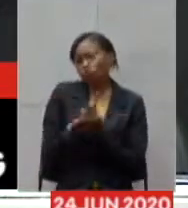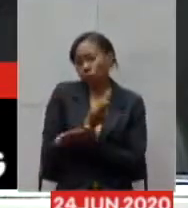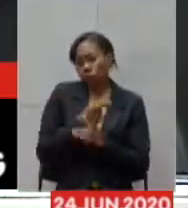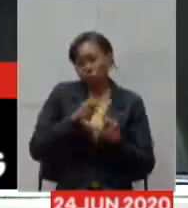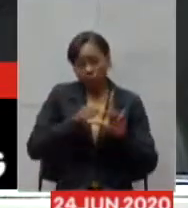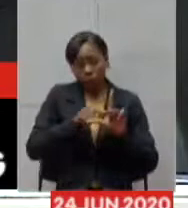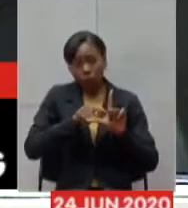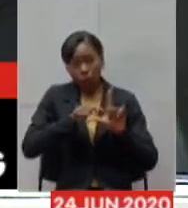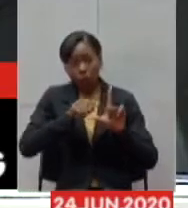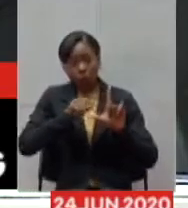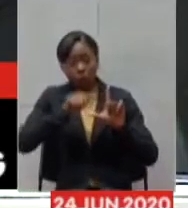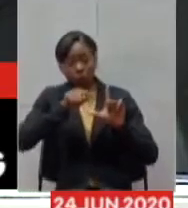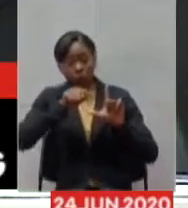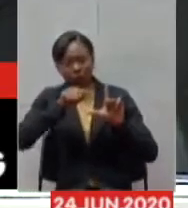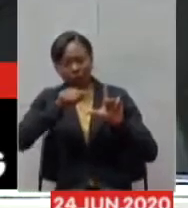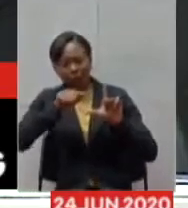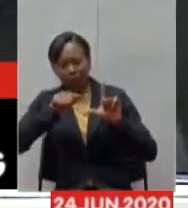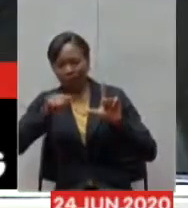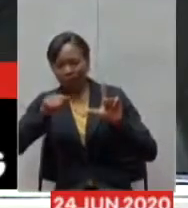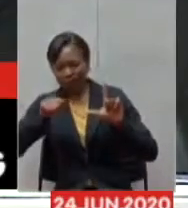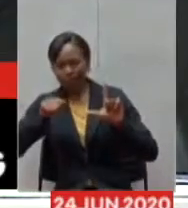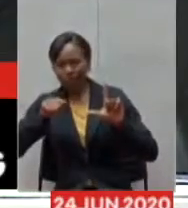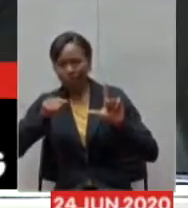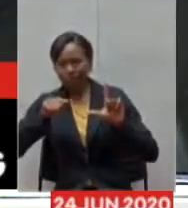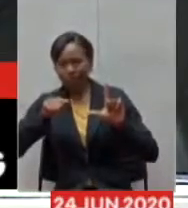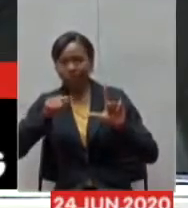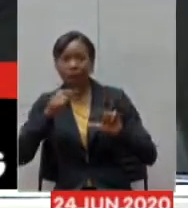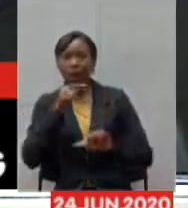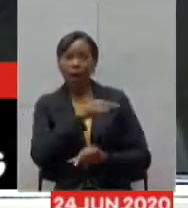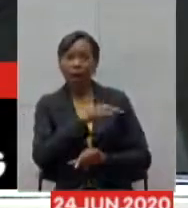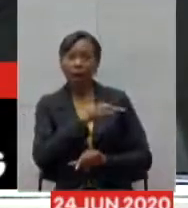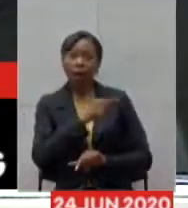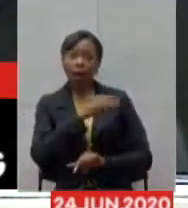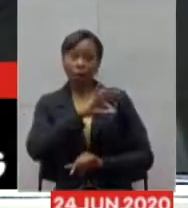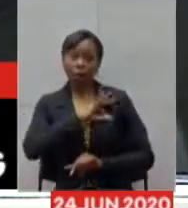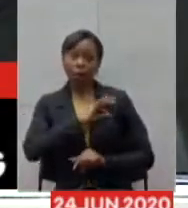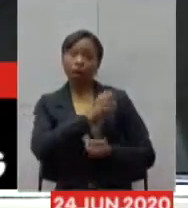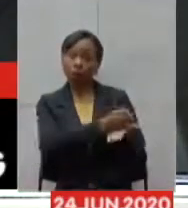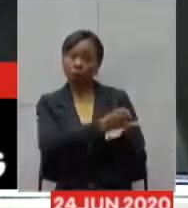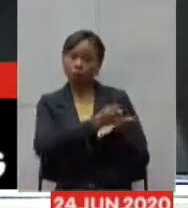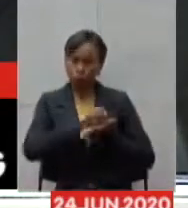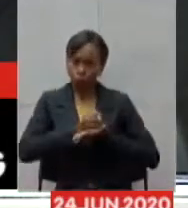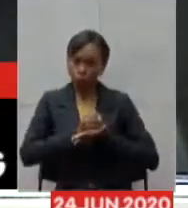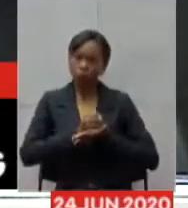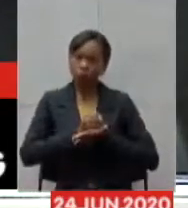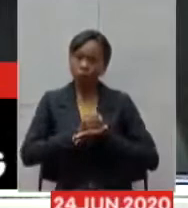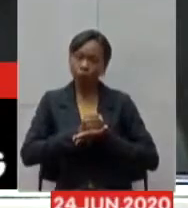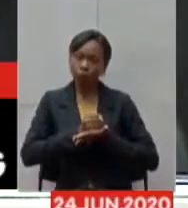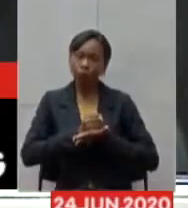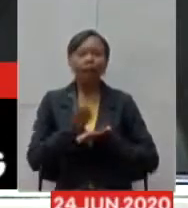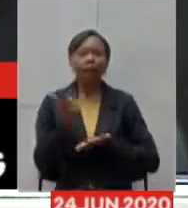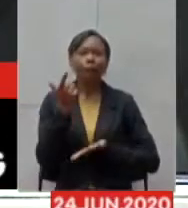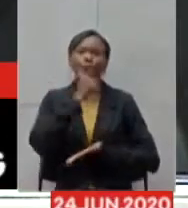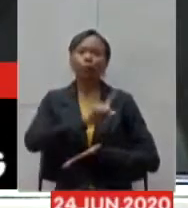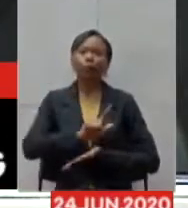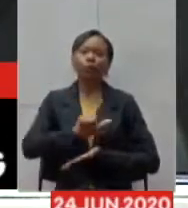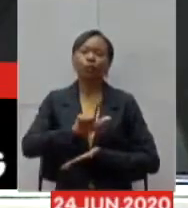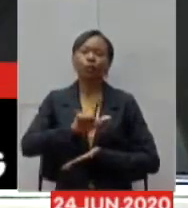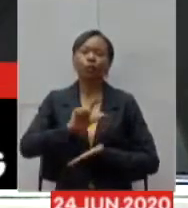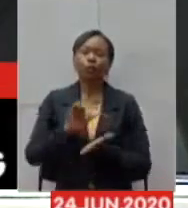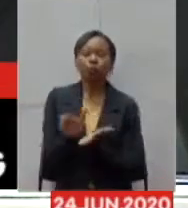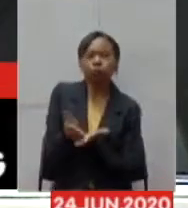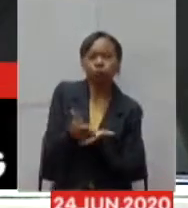como com a ajuda da polícia militar nós conseguimos recolher 460